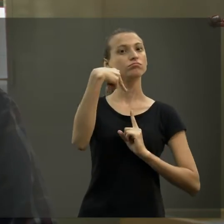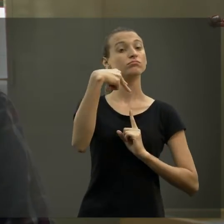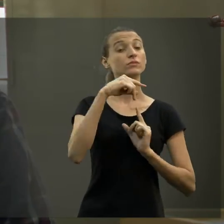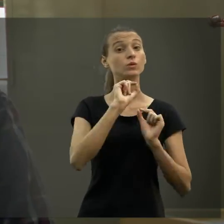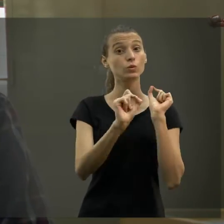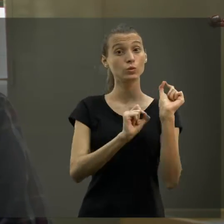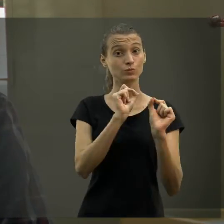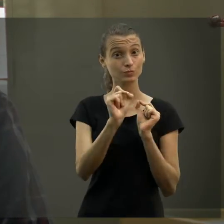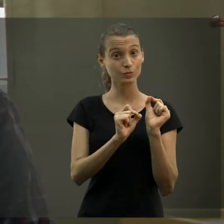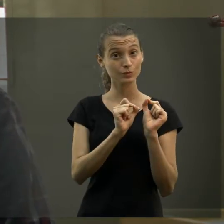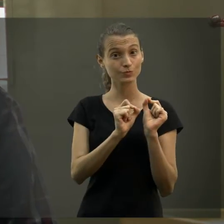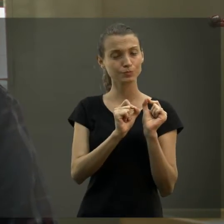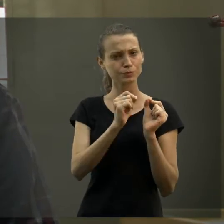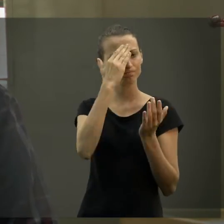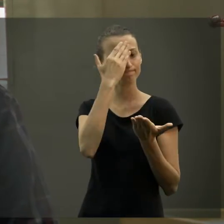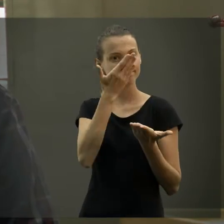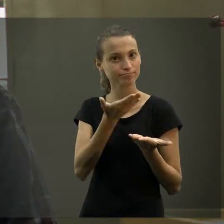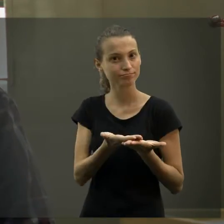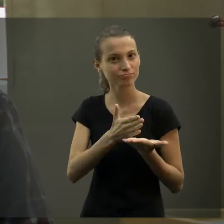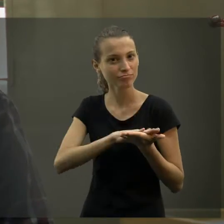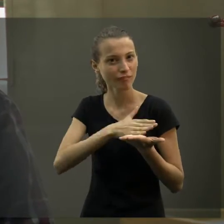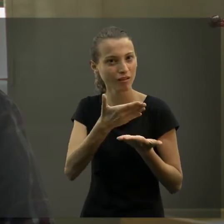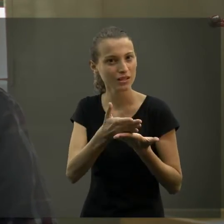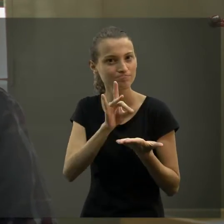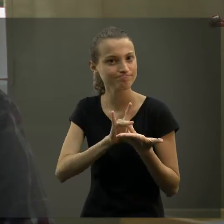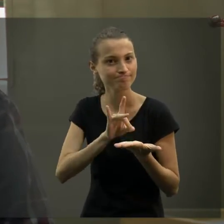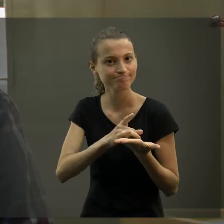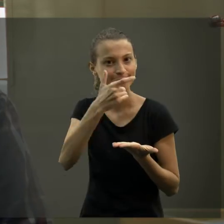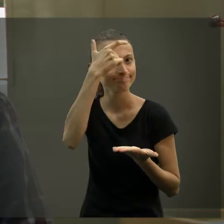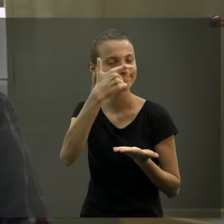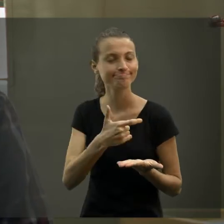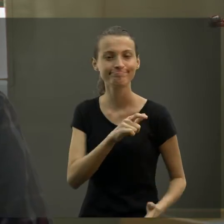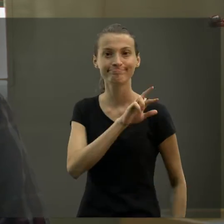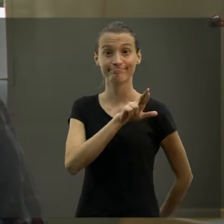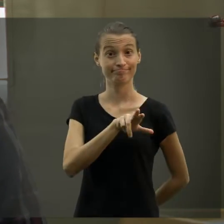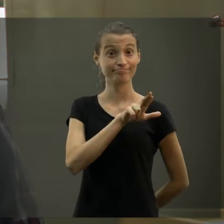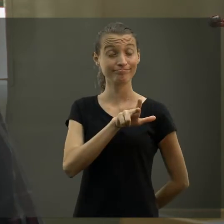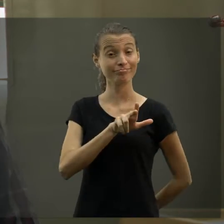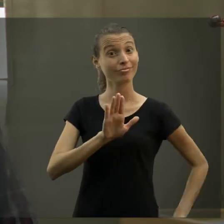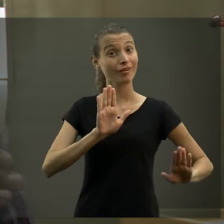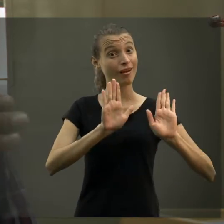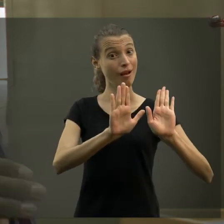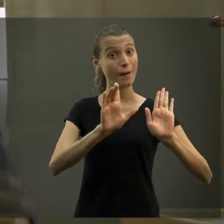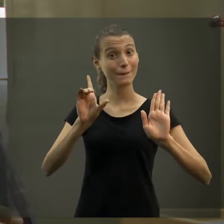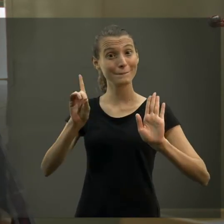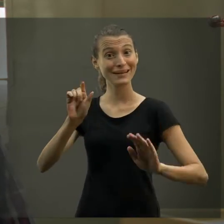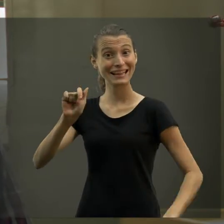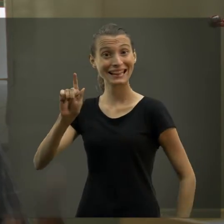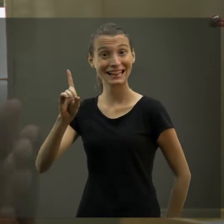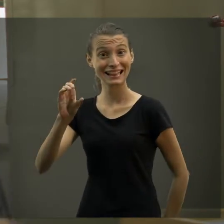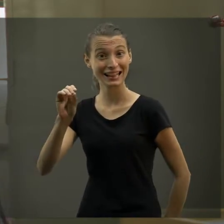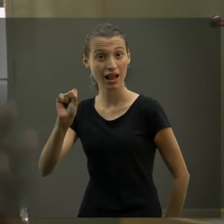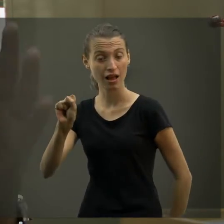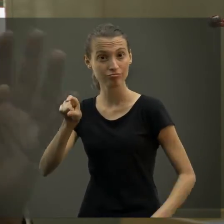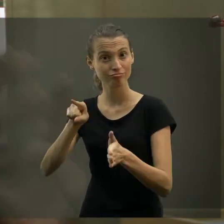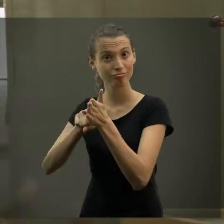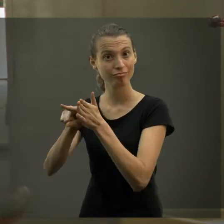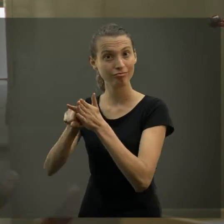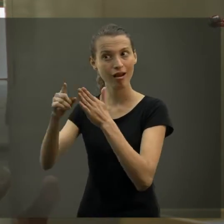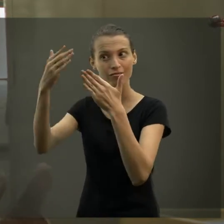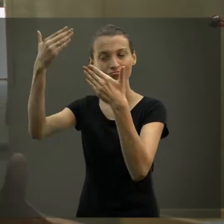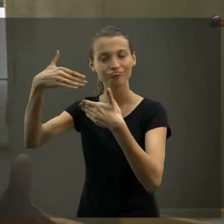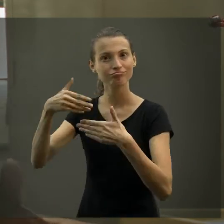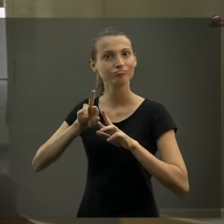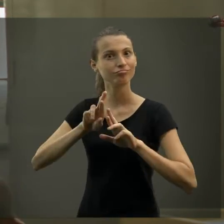eram intérpretes, ou de que não tinham competência para realizar a interpretação. Muito embora grande parte deles já tivesse uma experiência